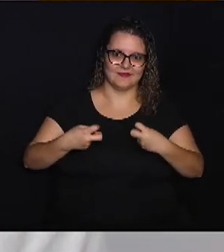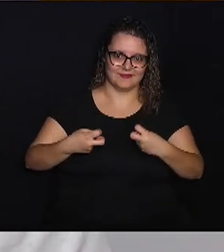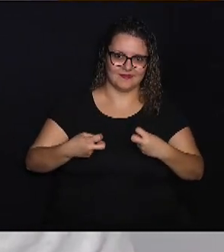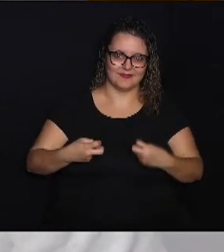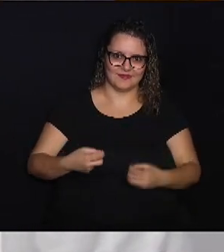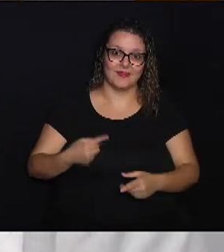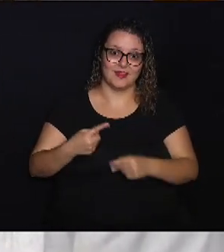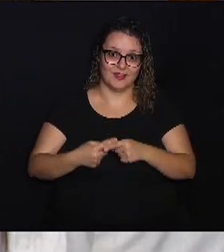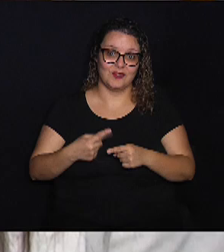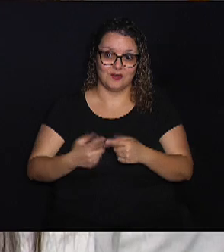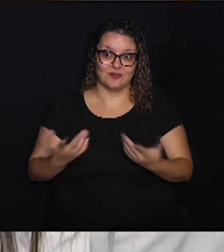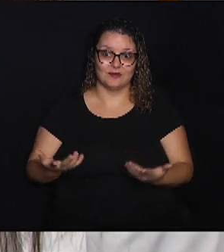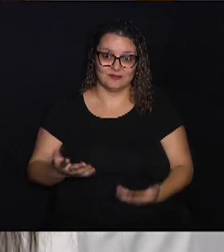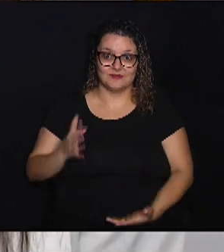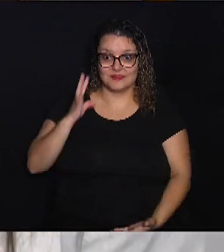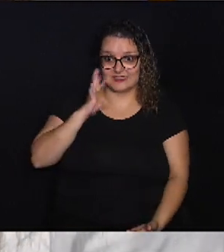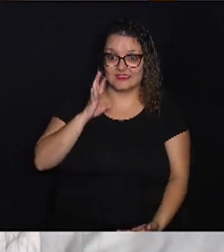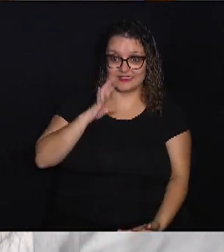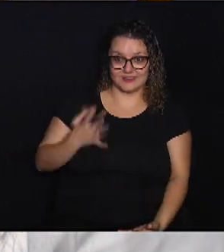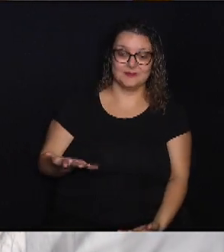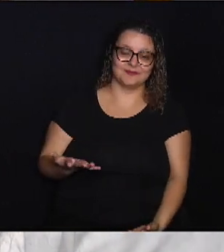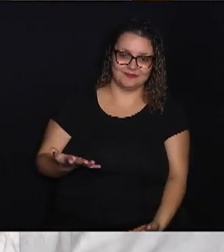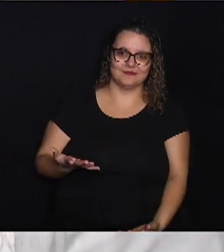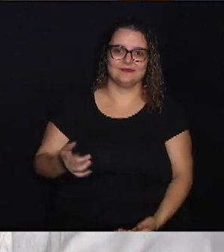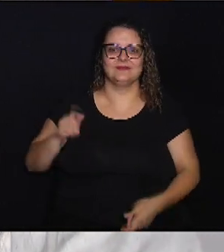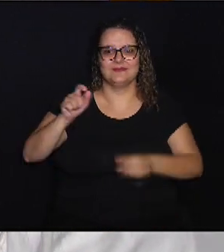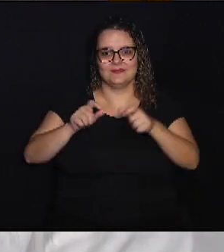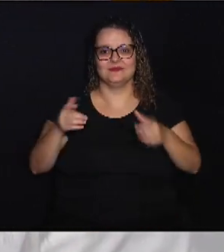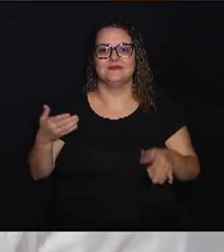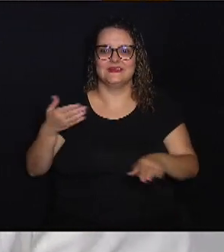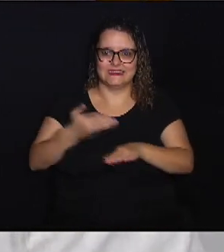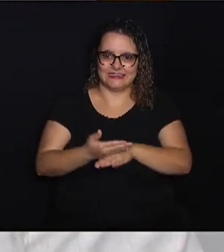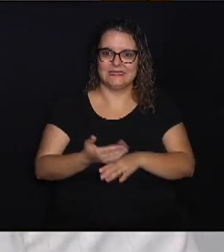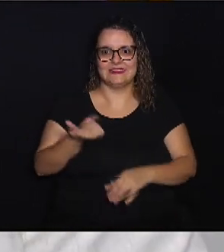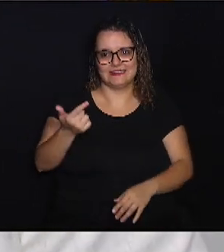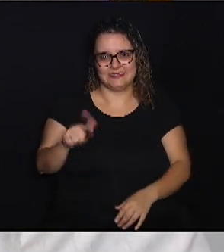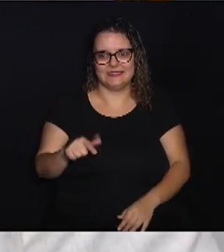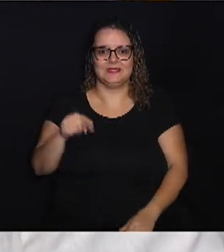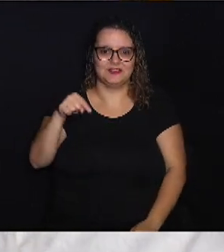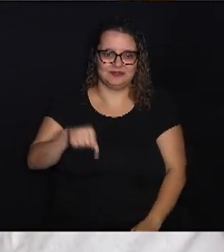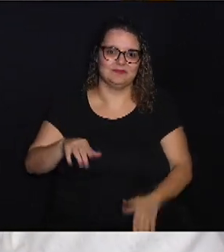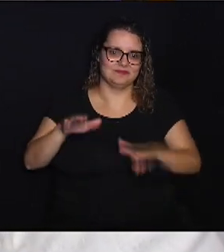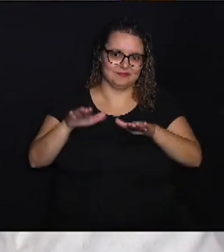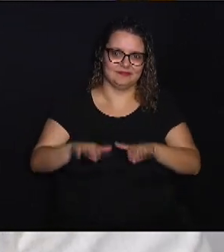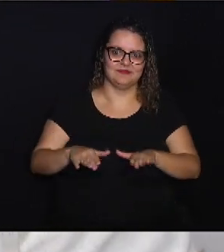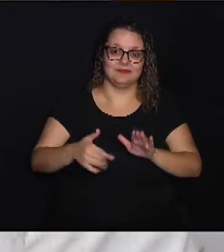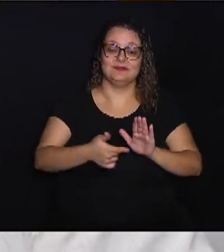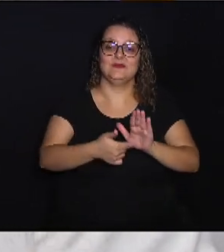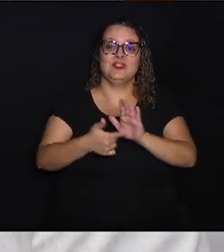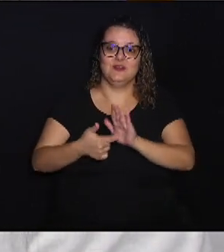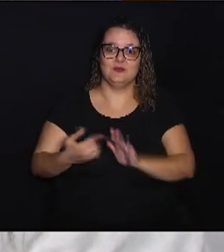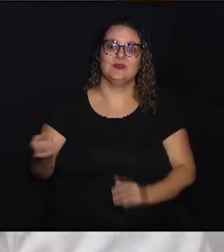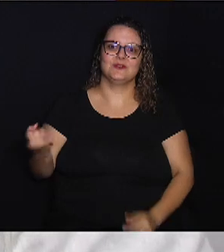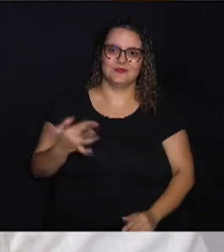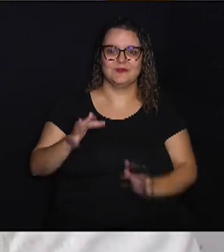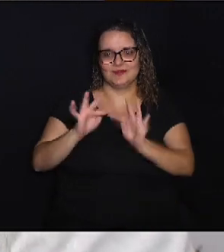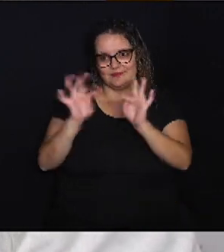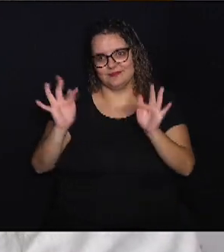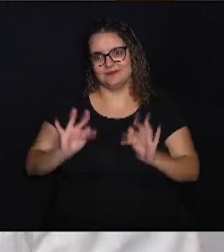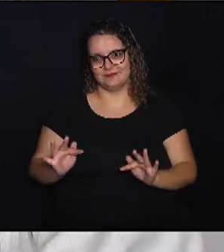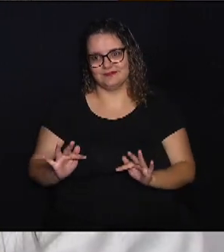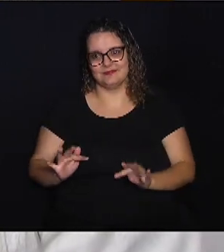porquê é tão bacana e o pessoal que entrou continua aqui, mostra o quanto estamos felizes em